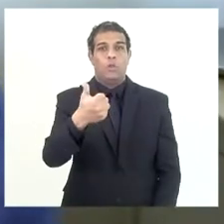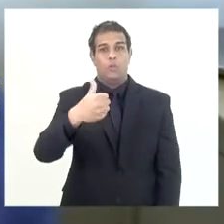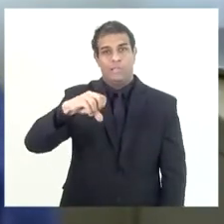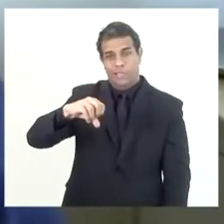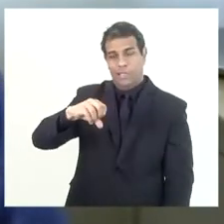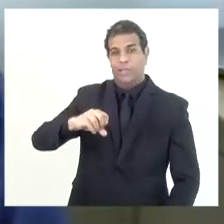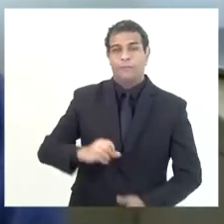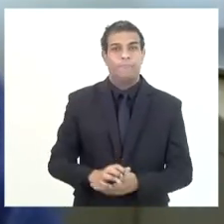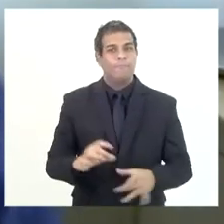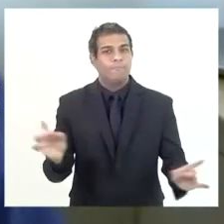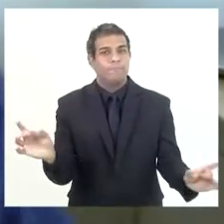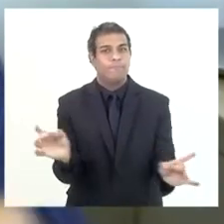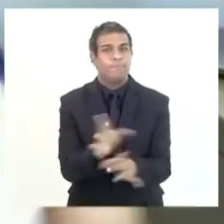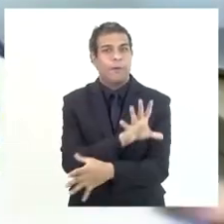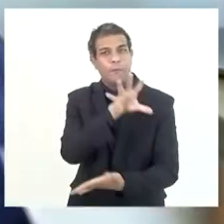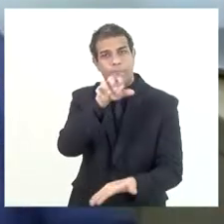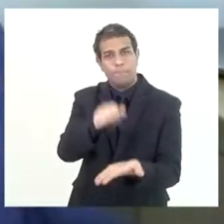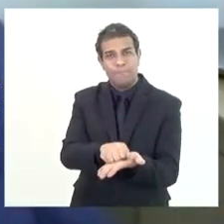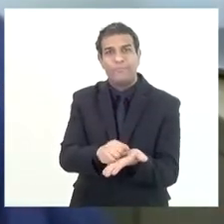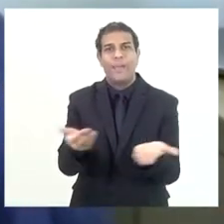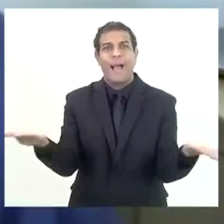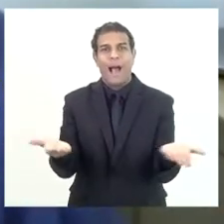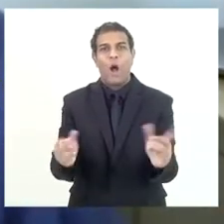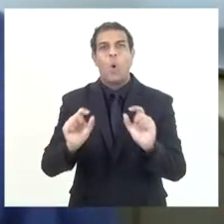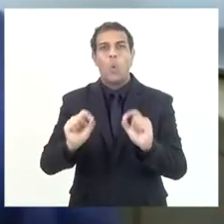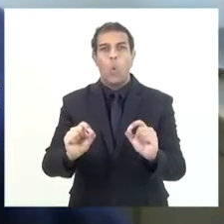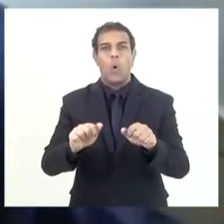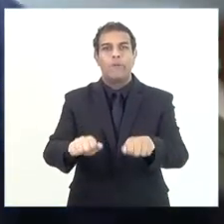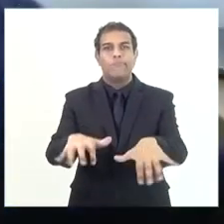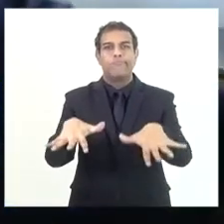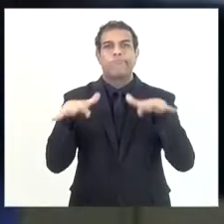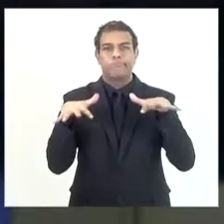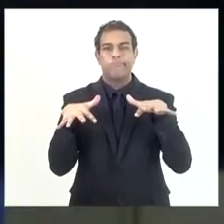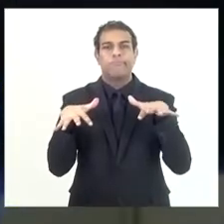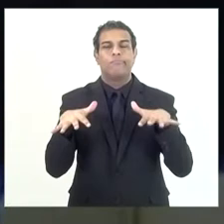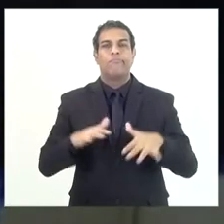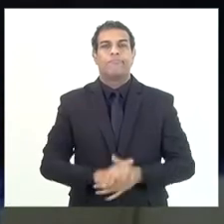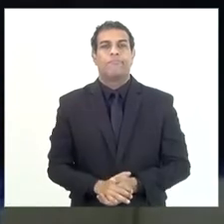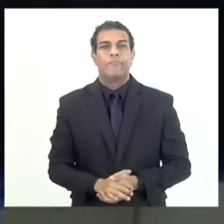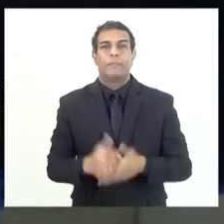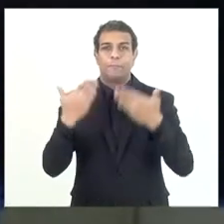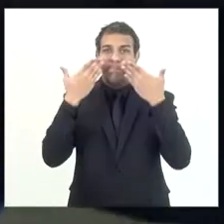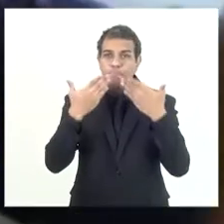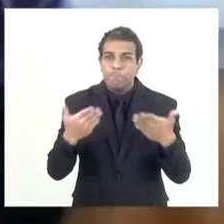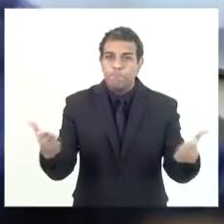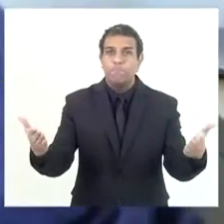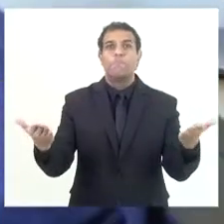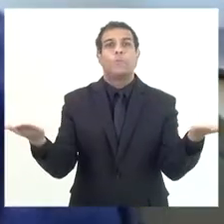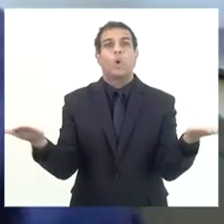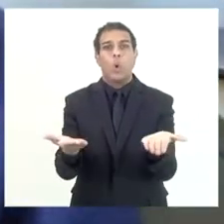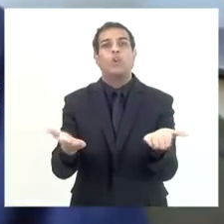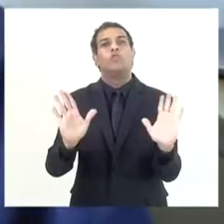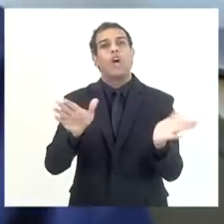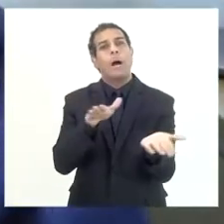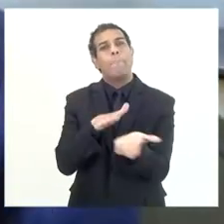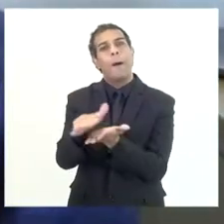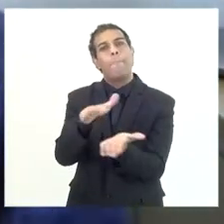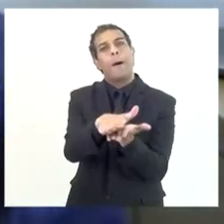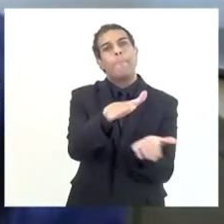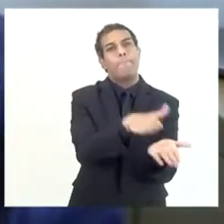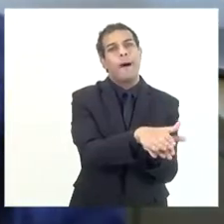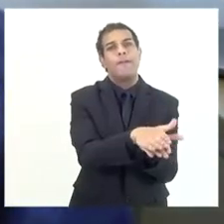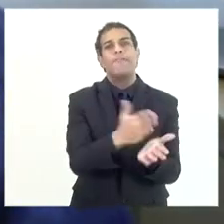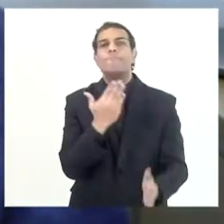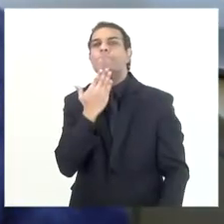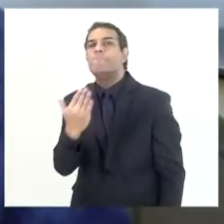Feito o registro do objeto nessa audiência pública, formalmente publicado, eu